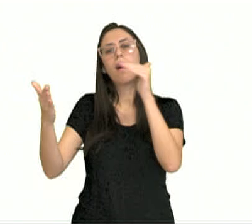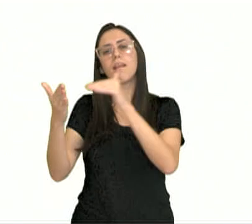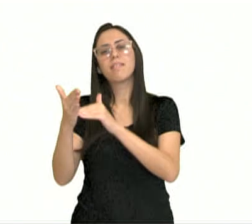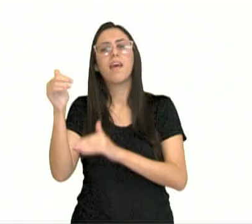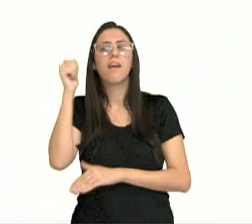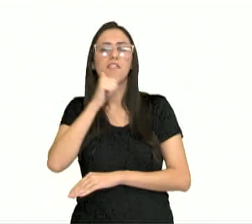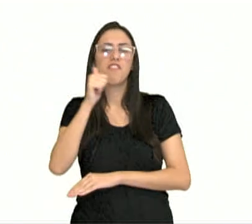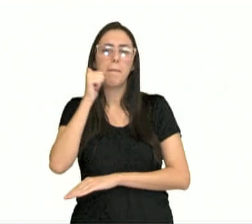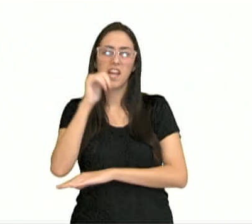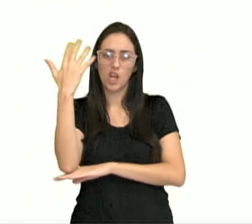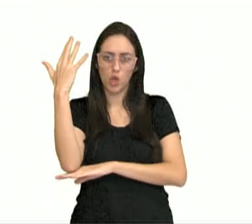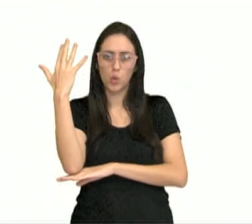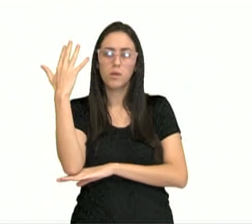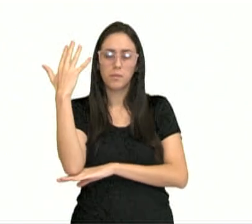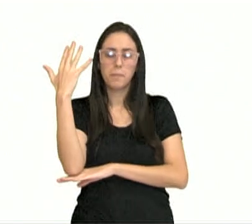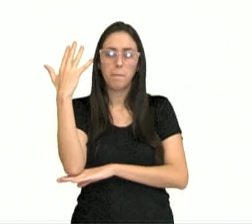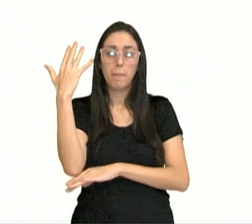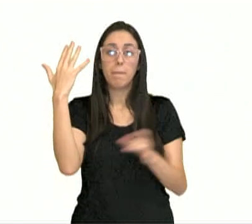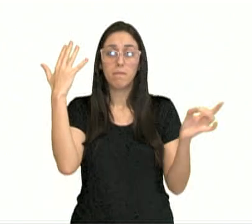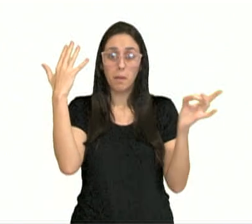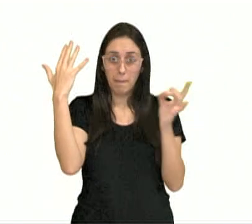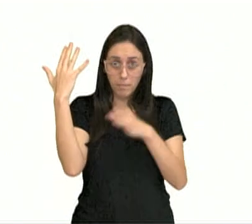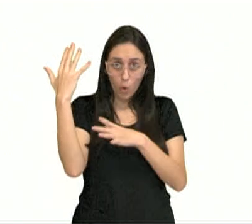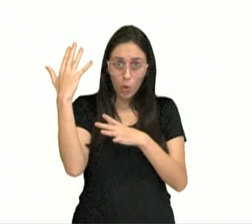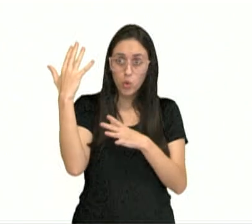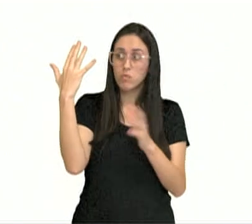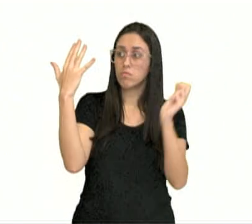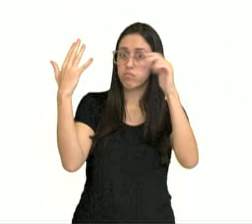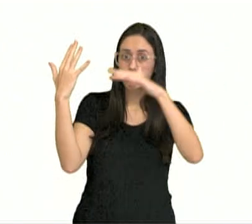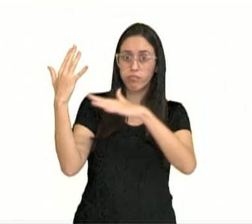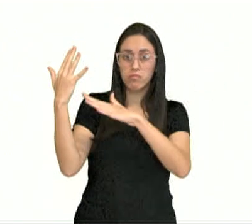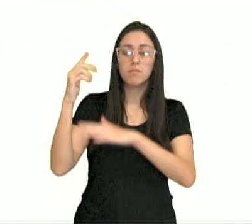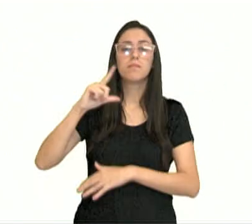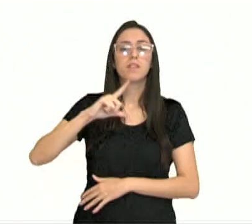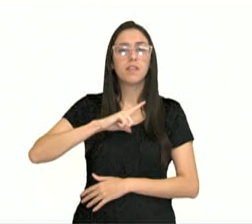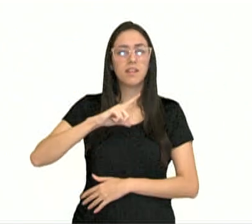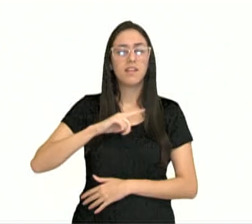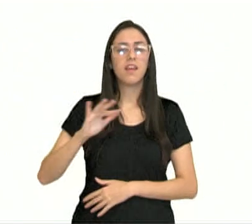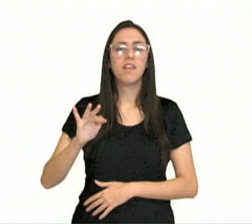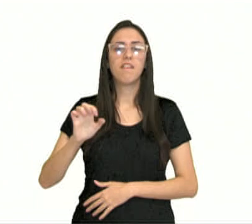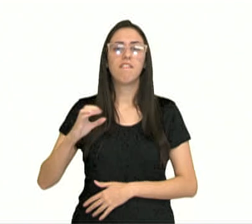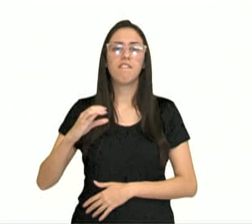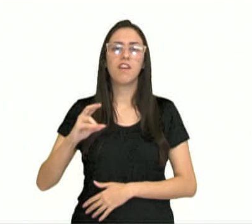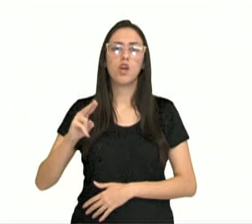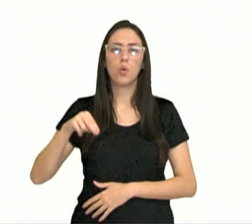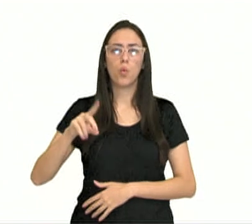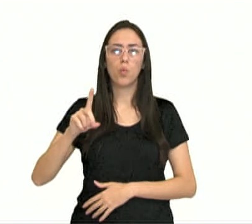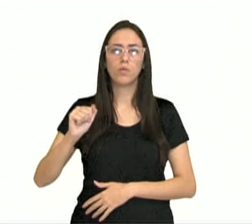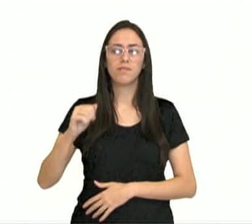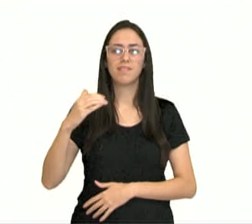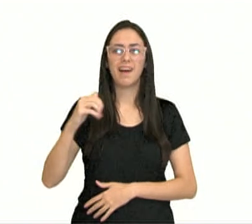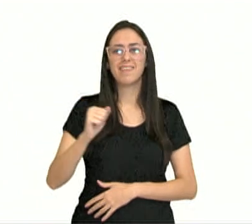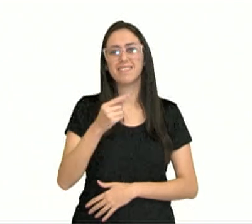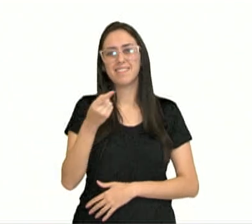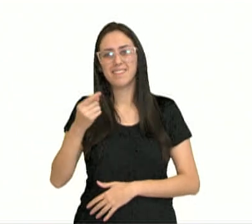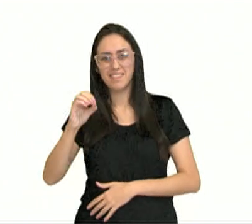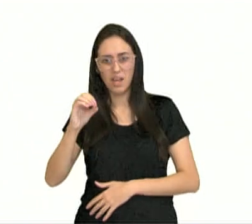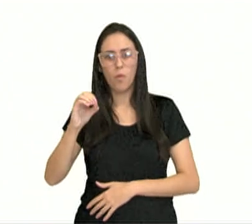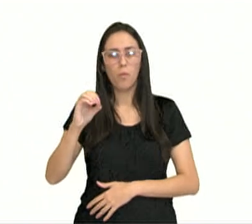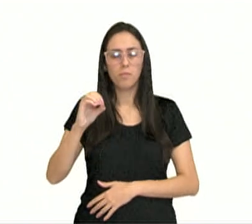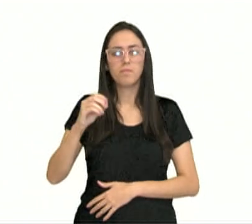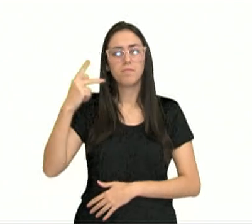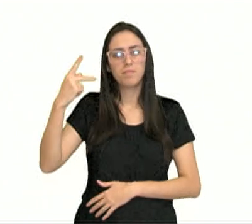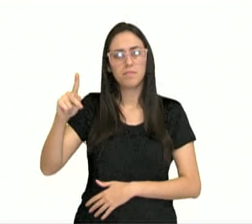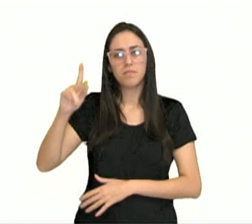Depois que chegou no estróbulo feminino, ocorre a fecundação do gameta masculino com o feminino. E ocorre a formação do